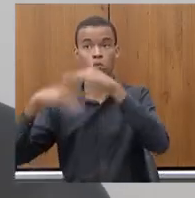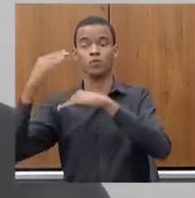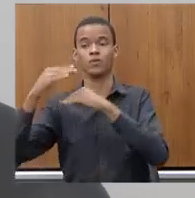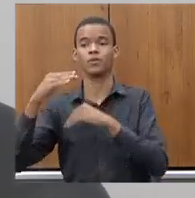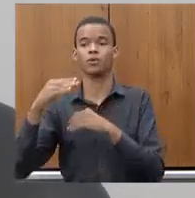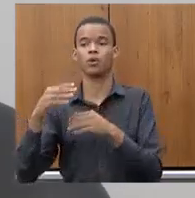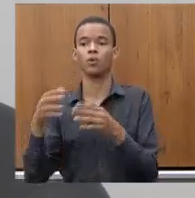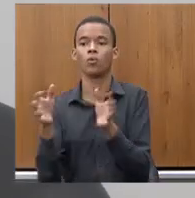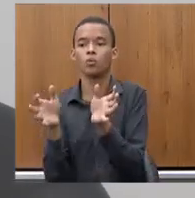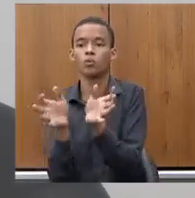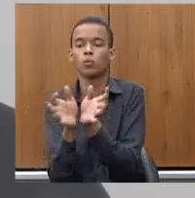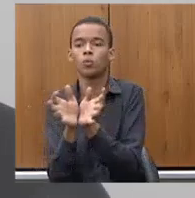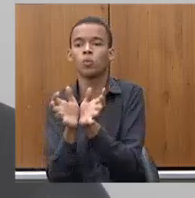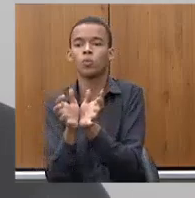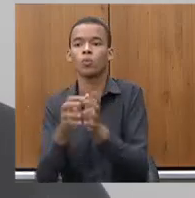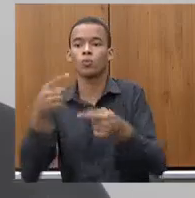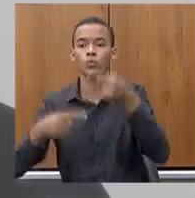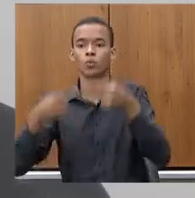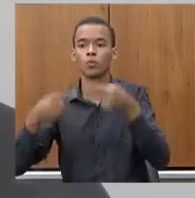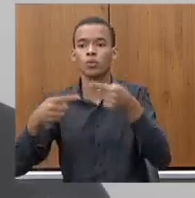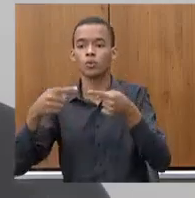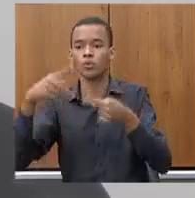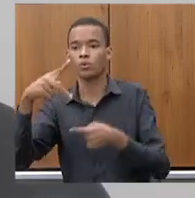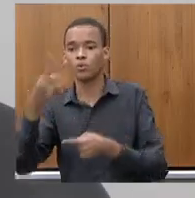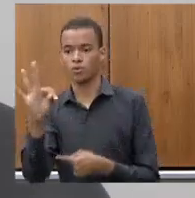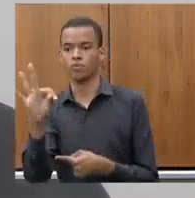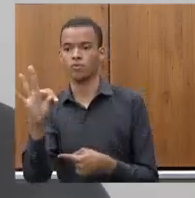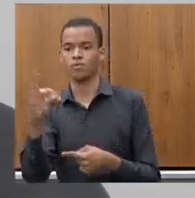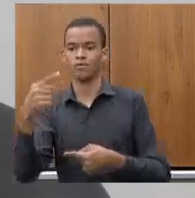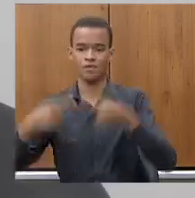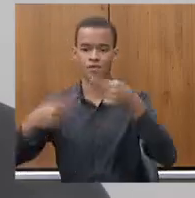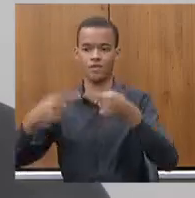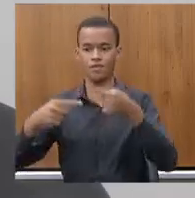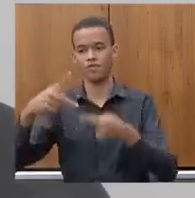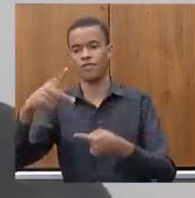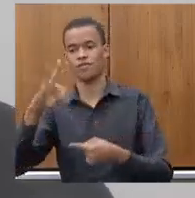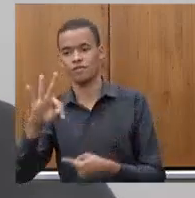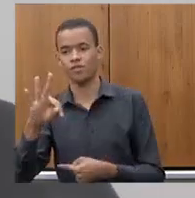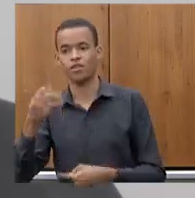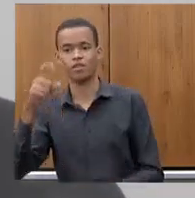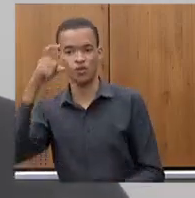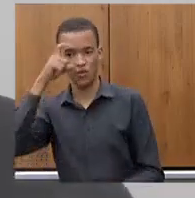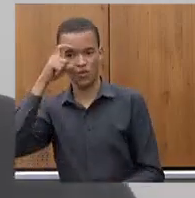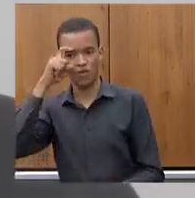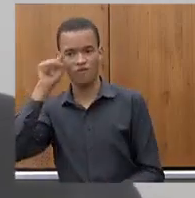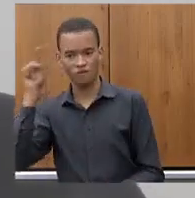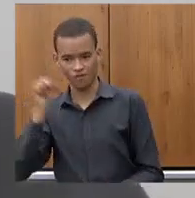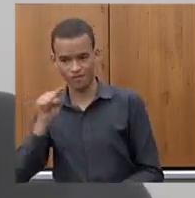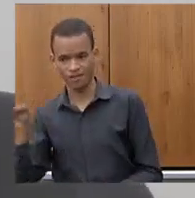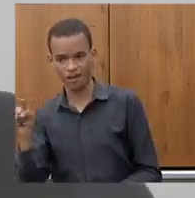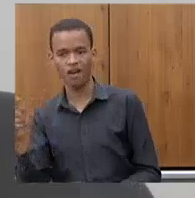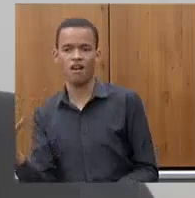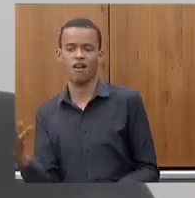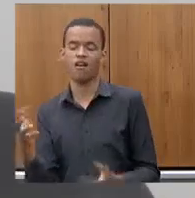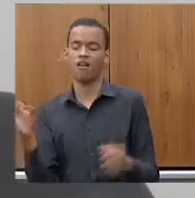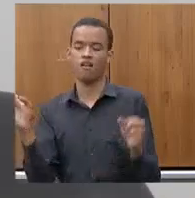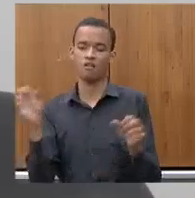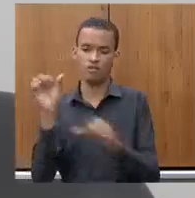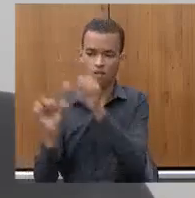não é? Porque, se tirar a vida, se tirar o PT do governo Zema, não sobra nada. porque eu tenho